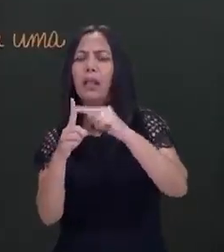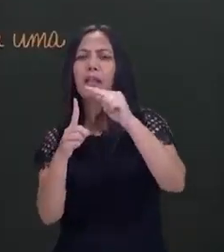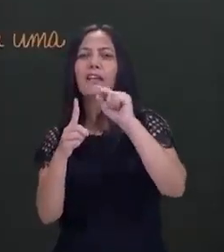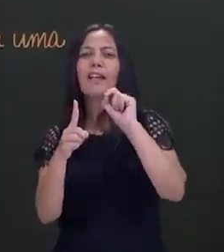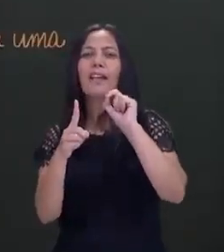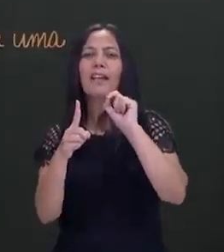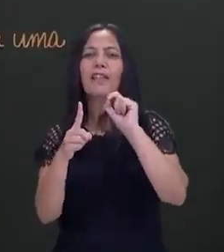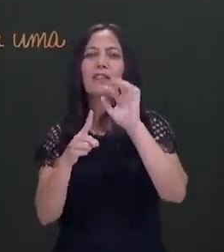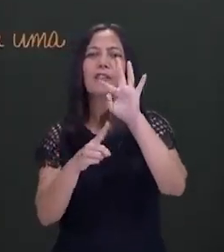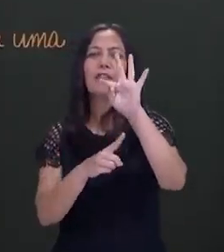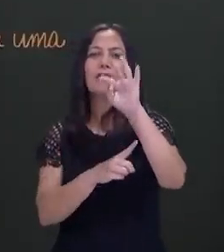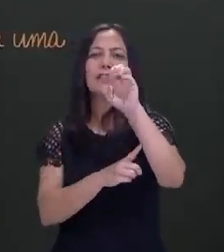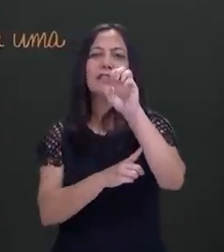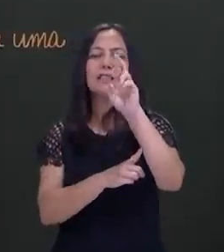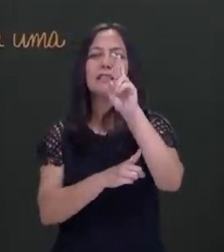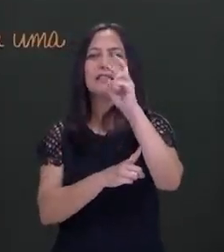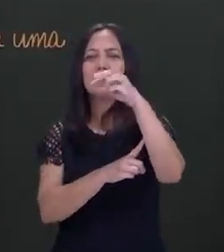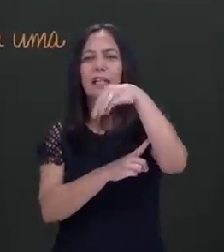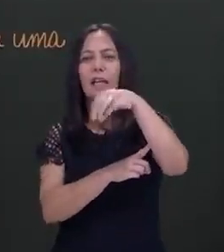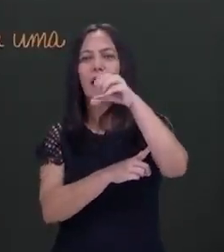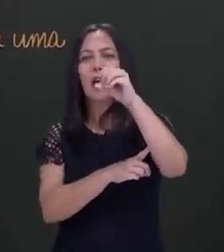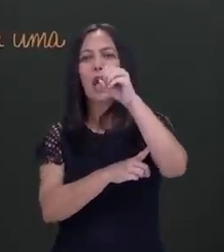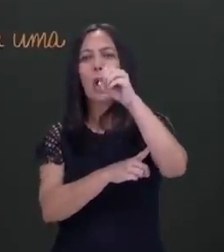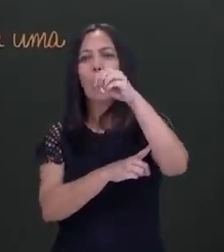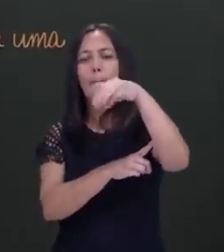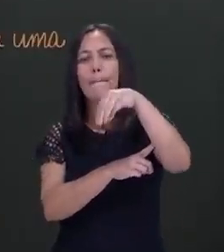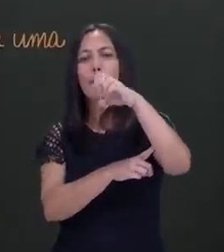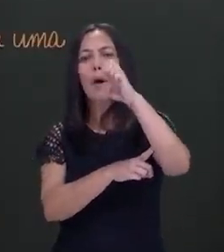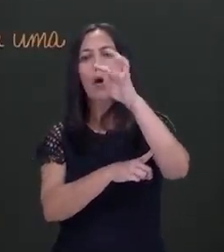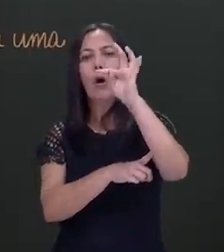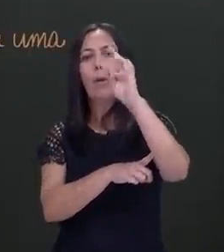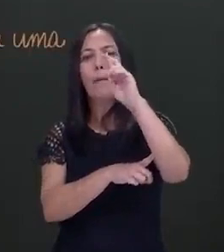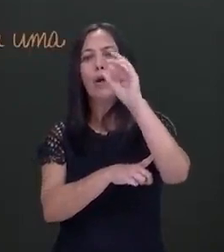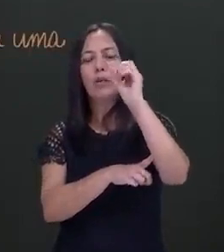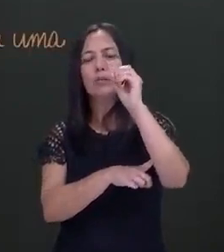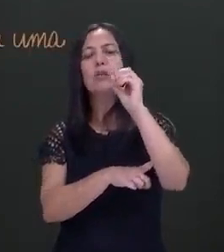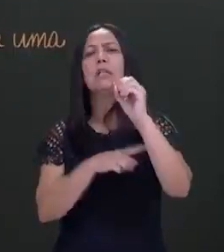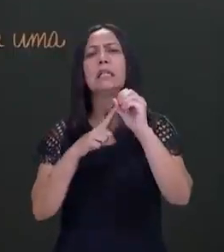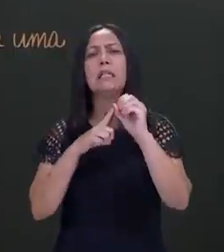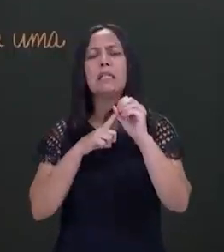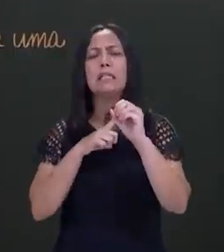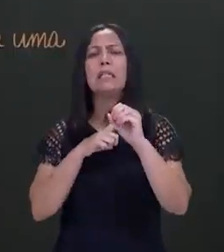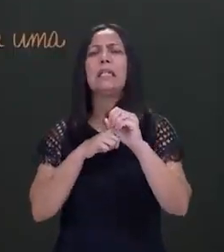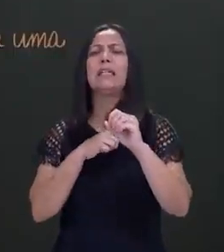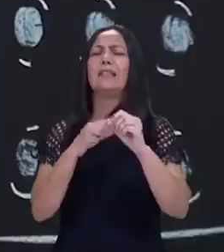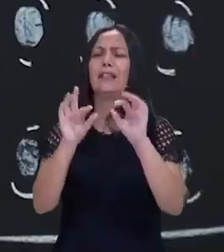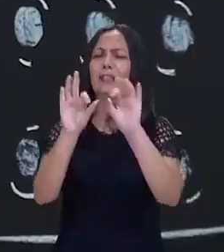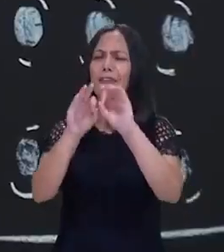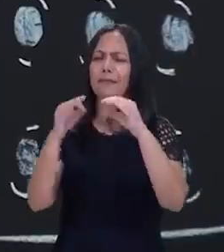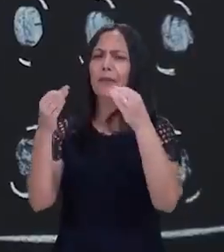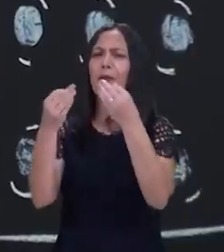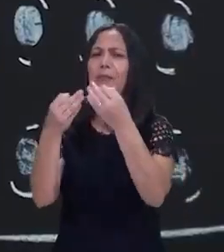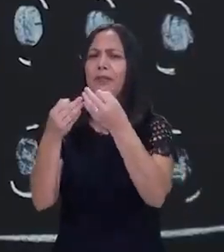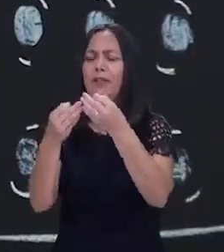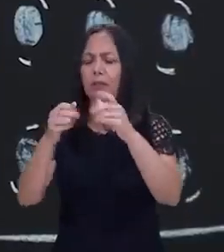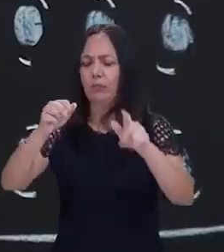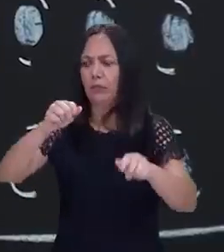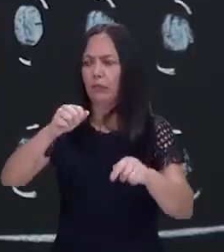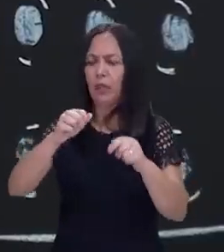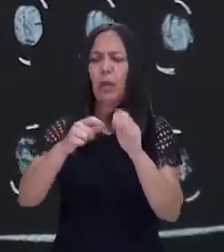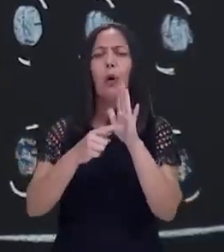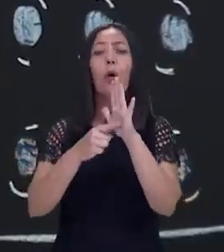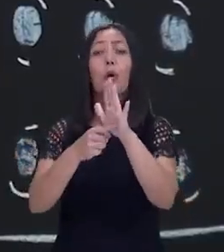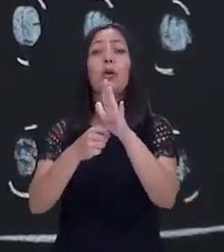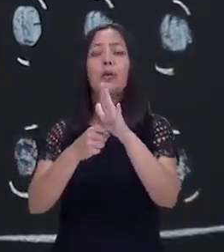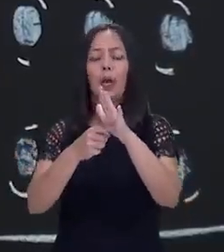querido termômetro. Presente em todas as casas. A gente usa para aferir, verificar a nossa